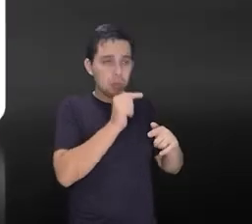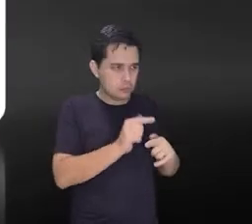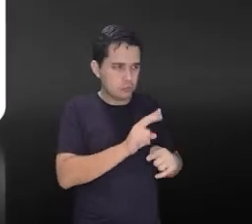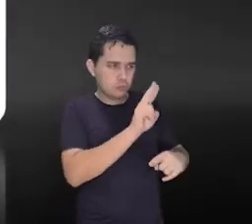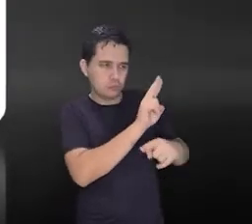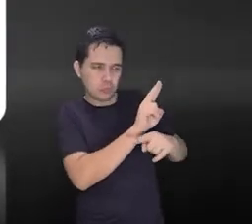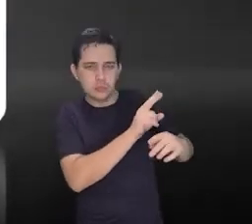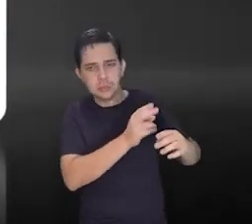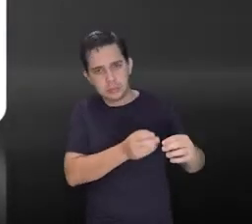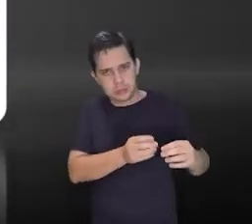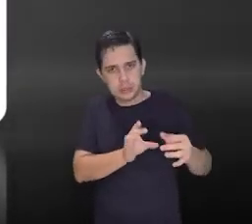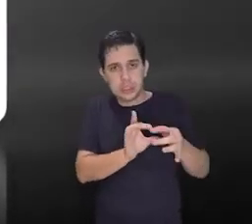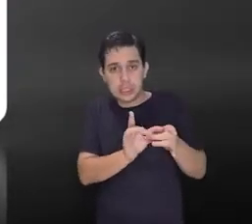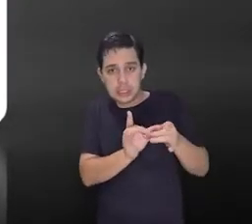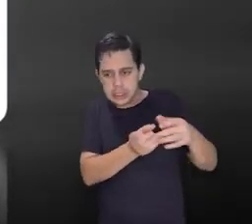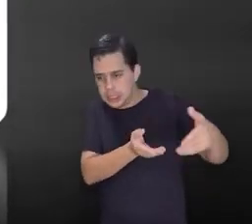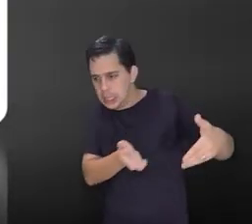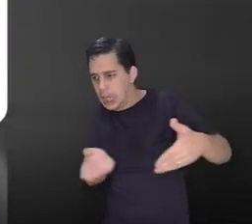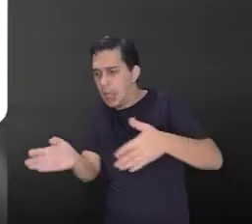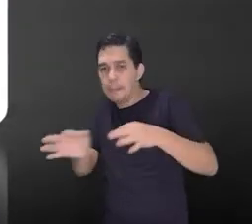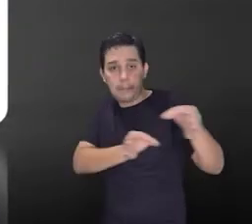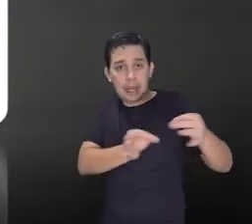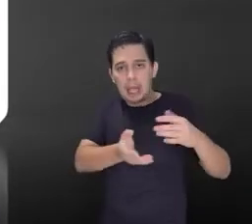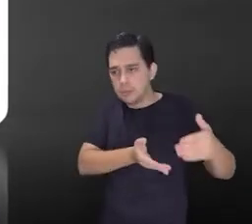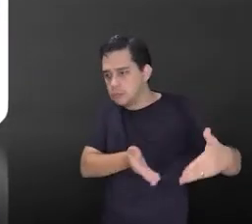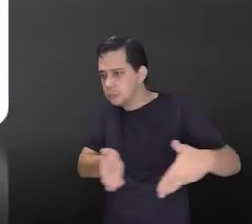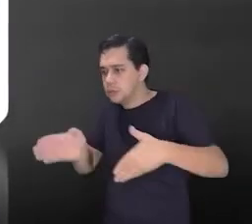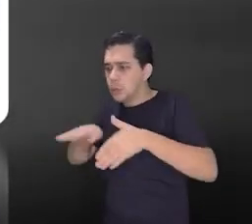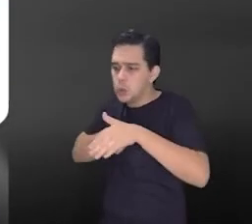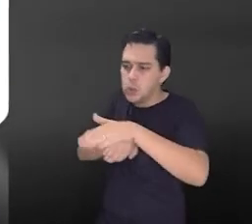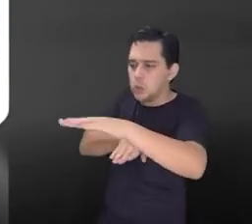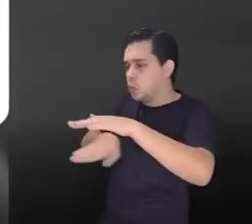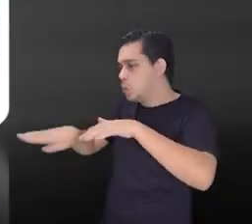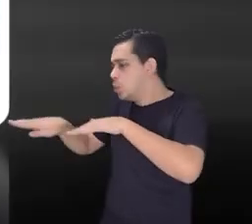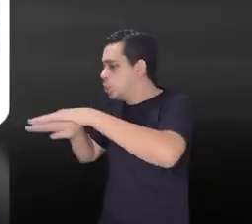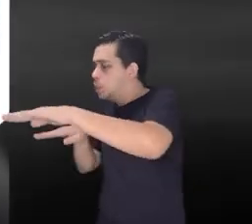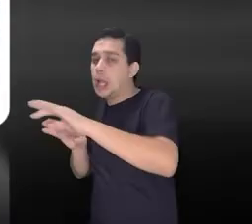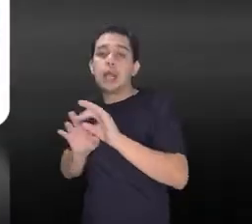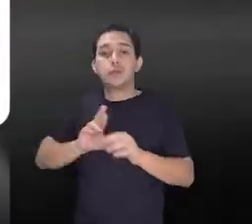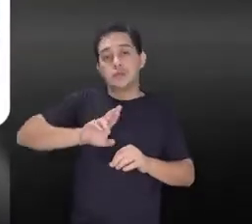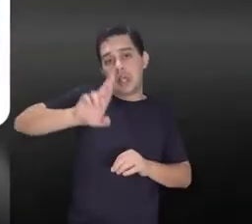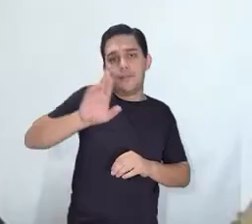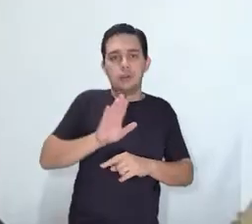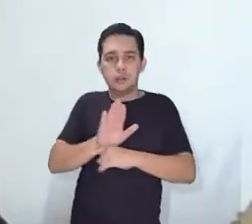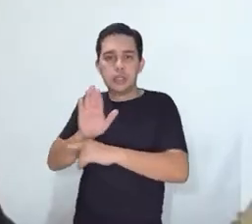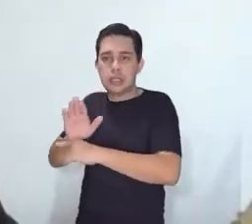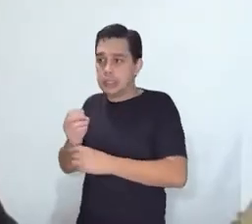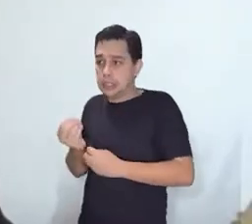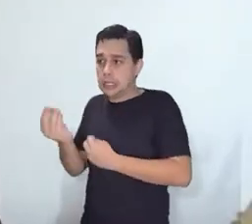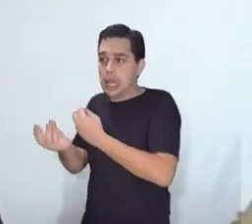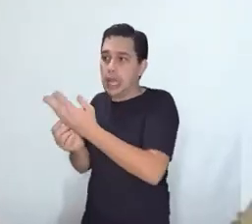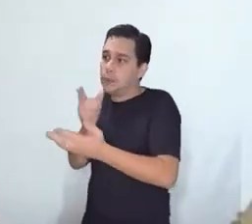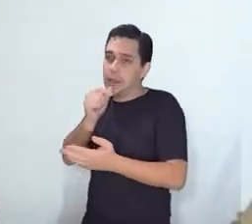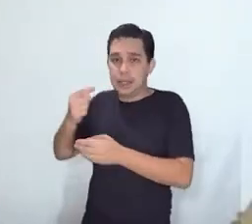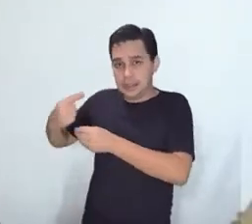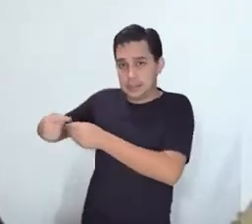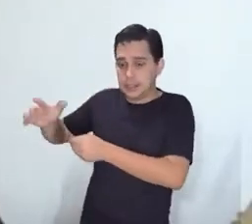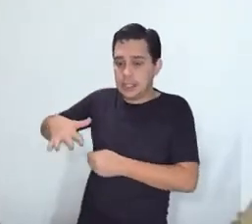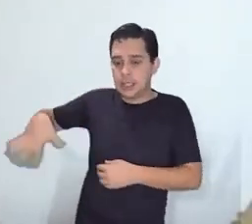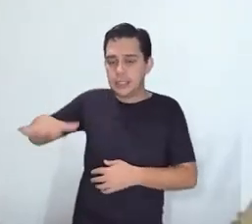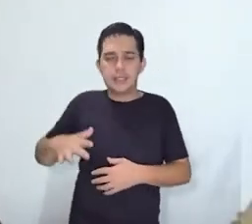e Prolagos nos encaminhassem no prazo de 48 horas toda a documentação